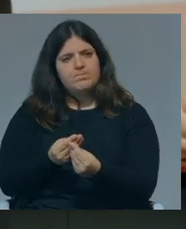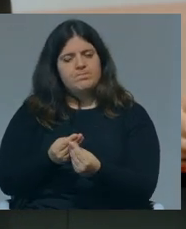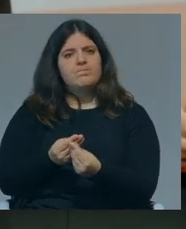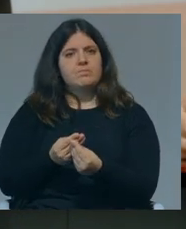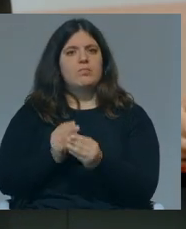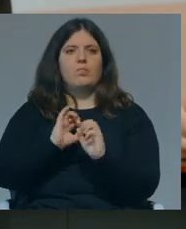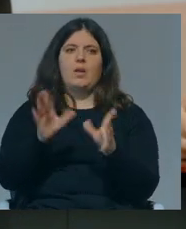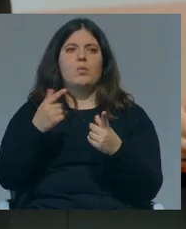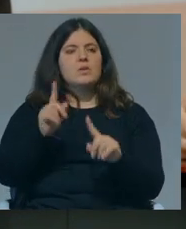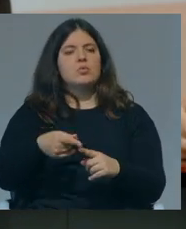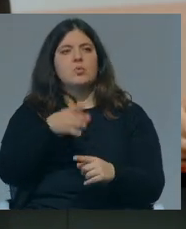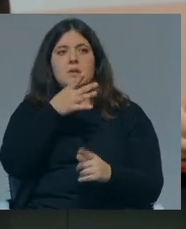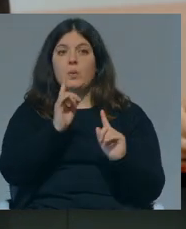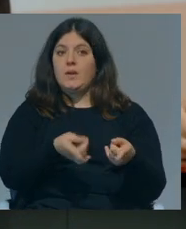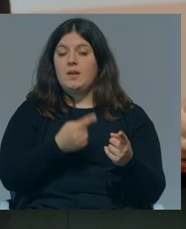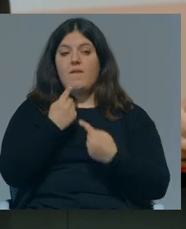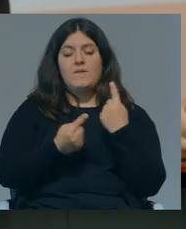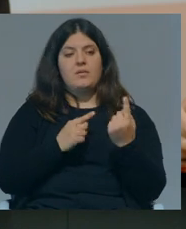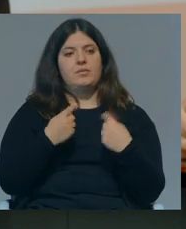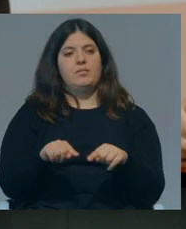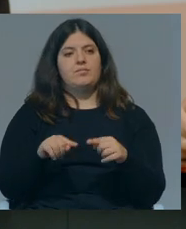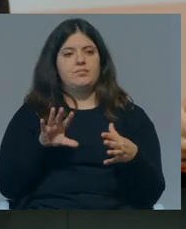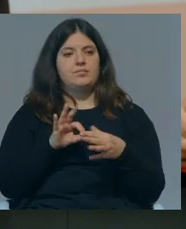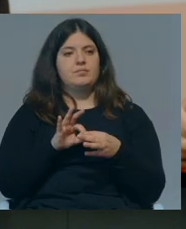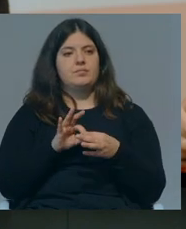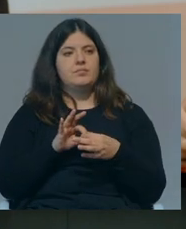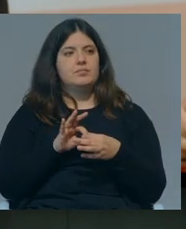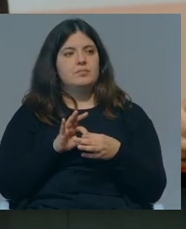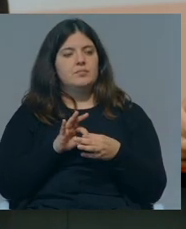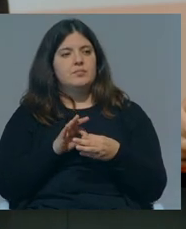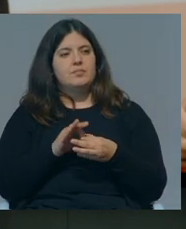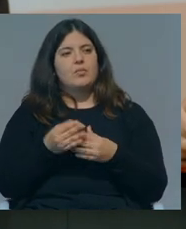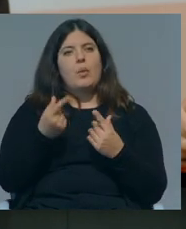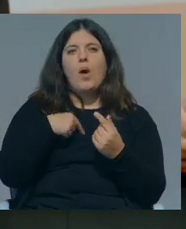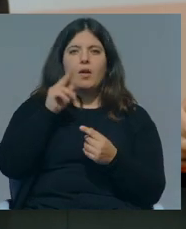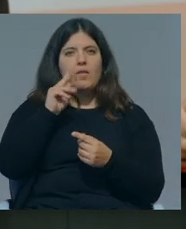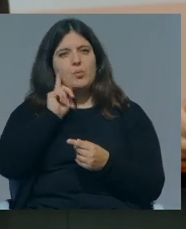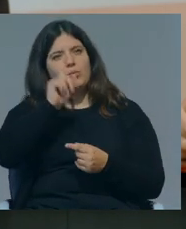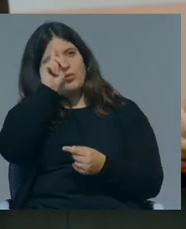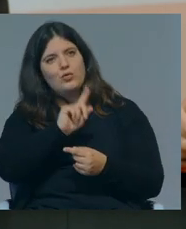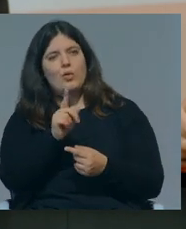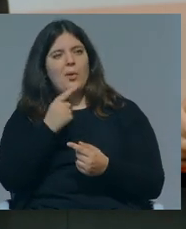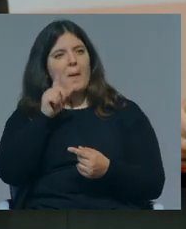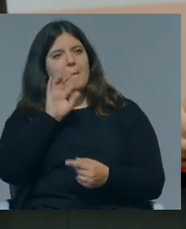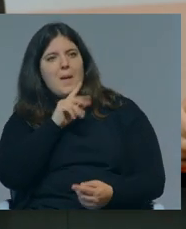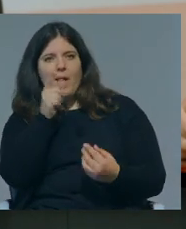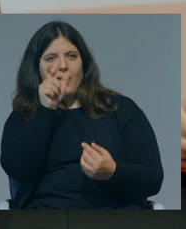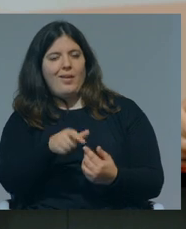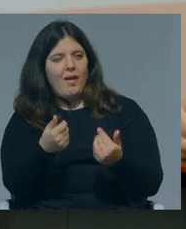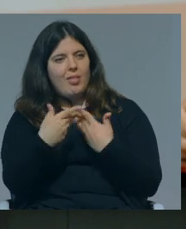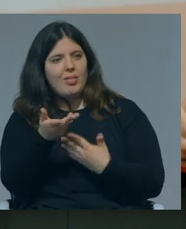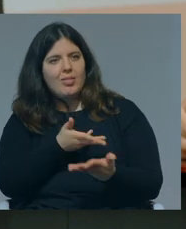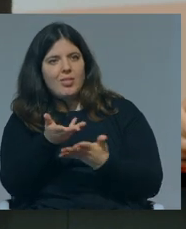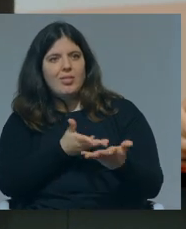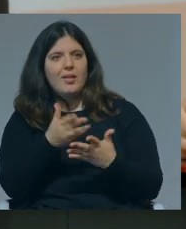que pronto, como começámos por dizer no início isso muitas vezes tem um lado um bocado pernicioso da maternalidade das professoras, mas esta relação com o professor